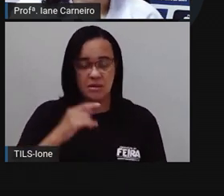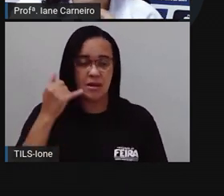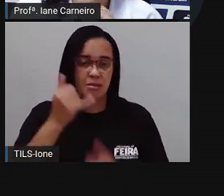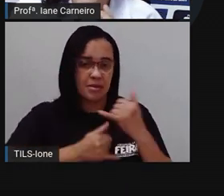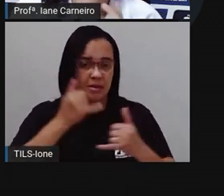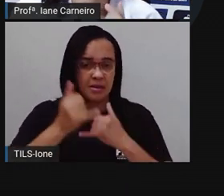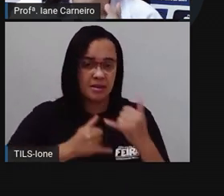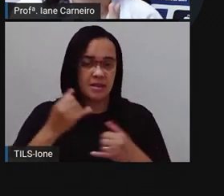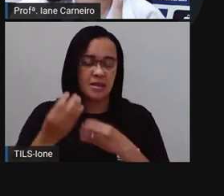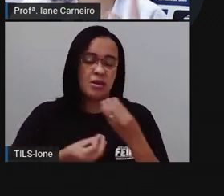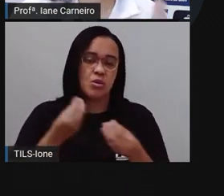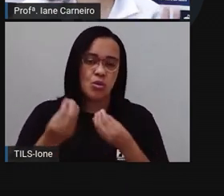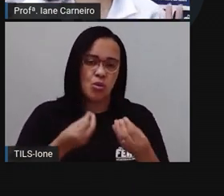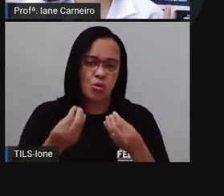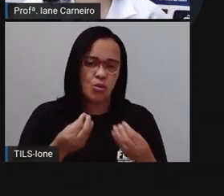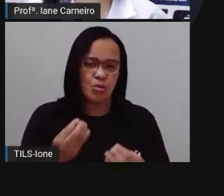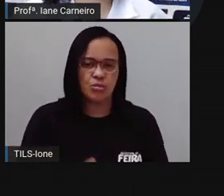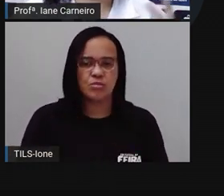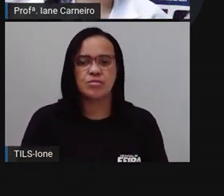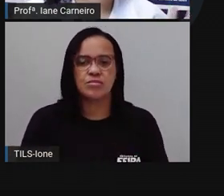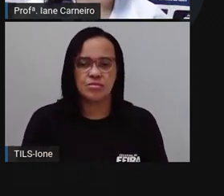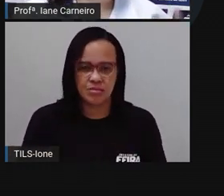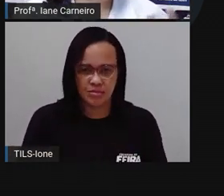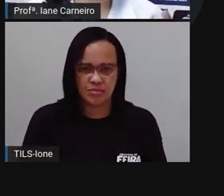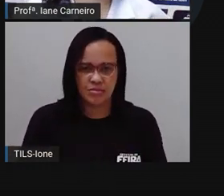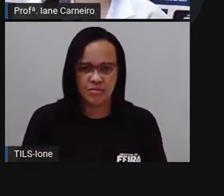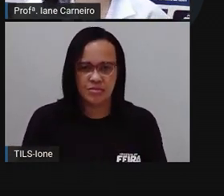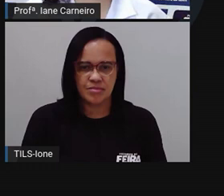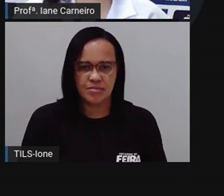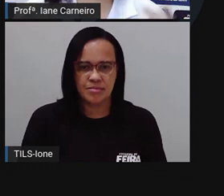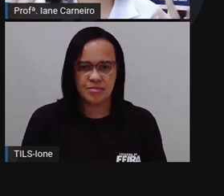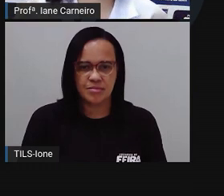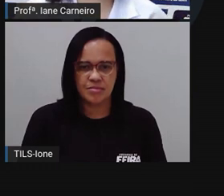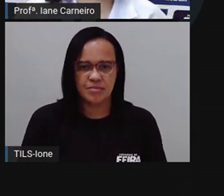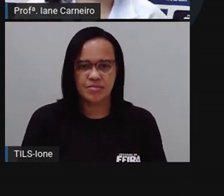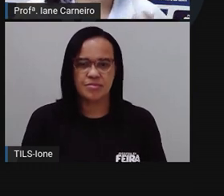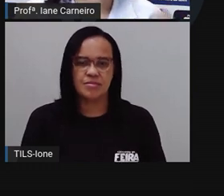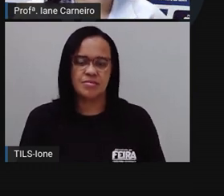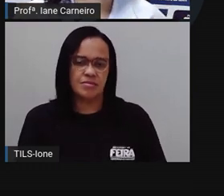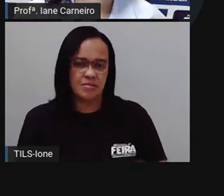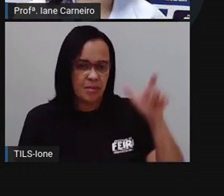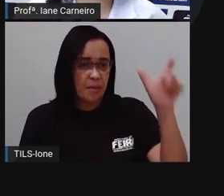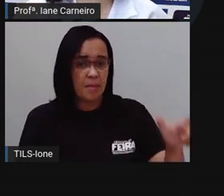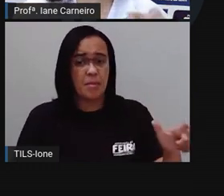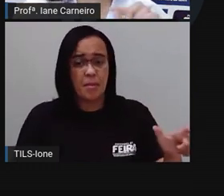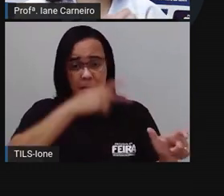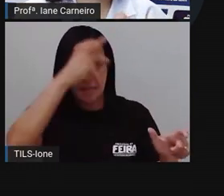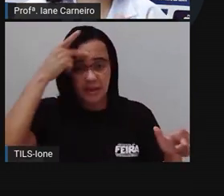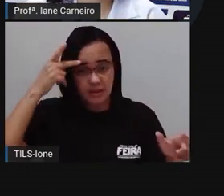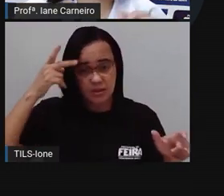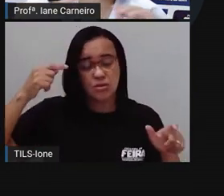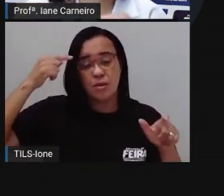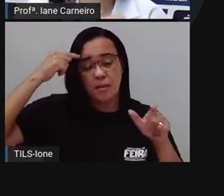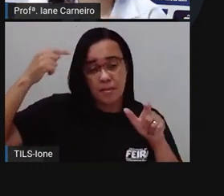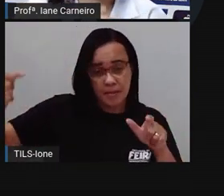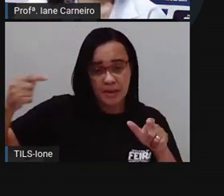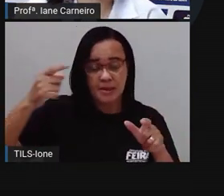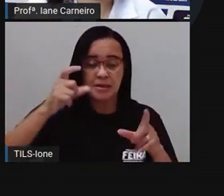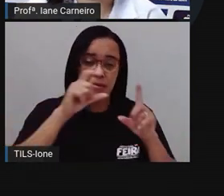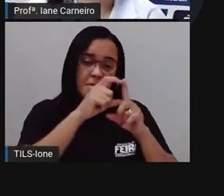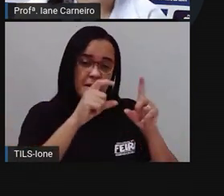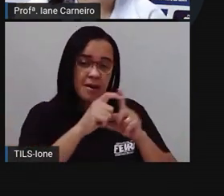brincadeira da forca é assim. A gente, uma pessoa, né, pensa em uma palavra e aí ela